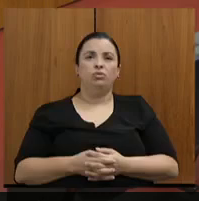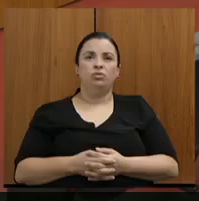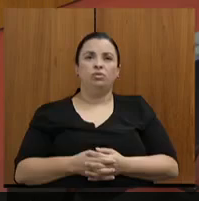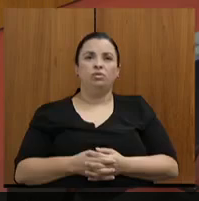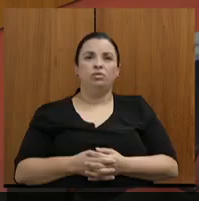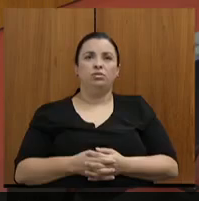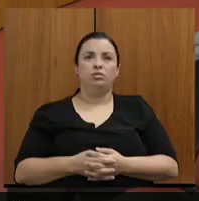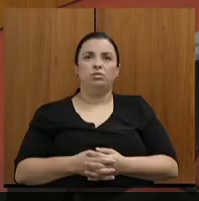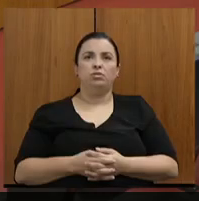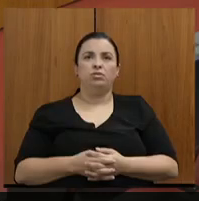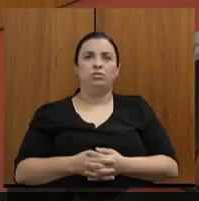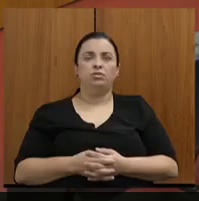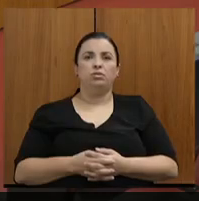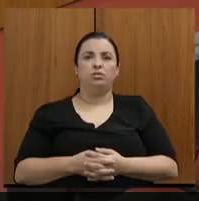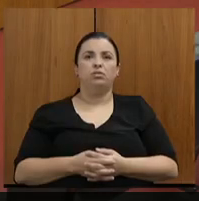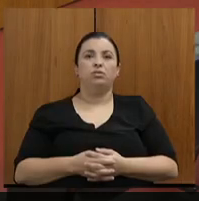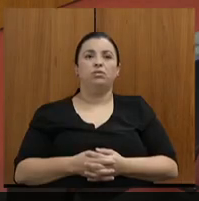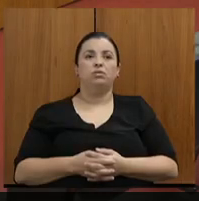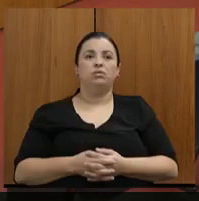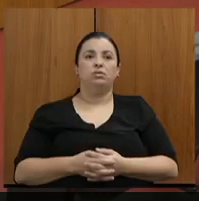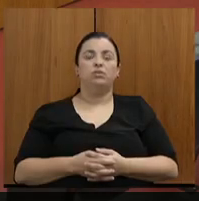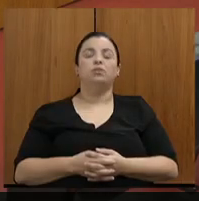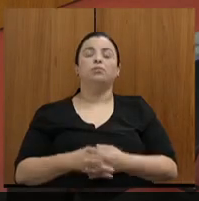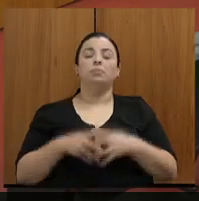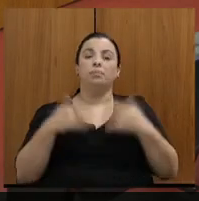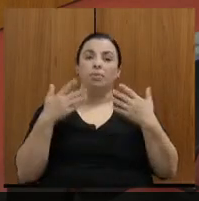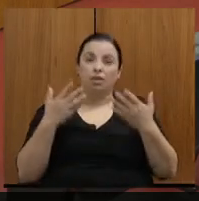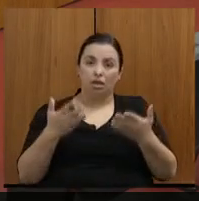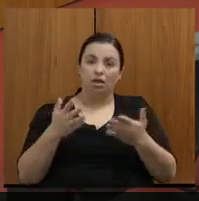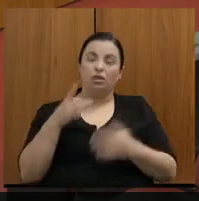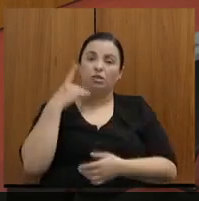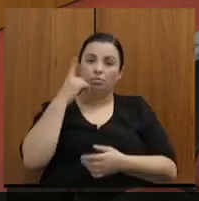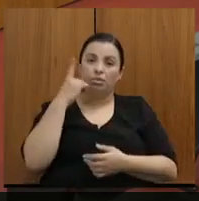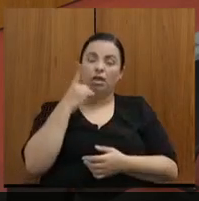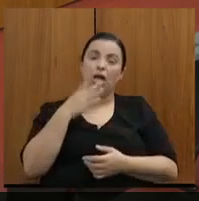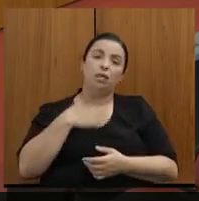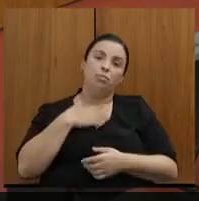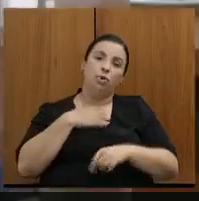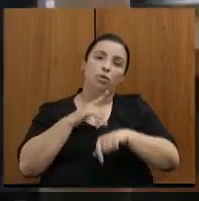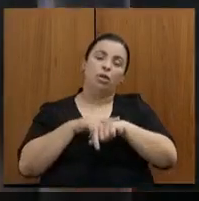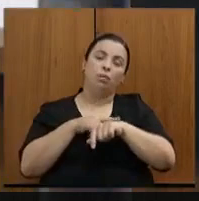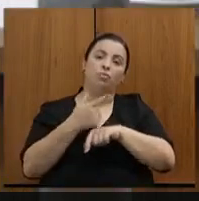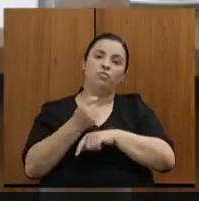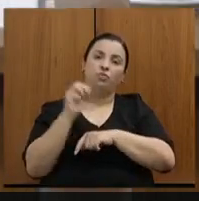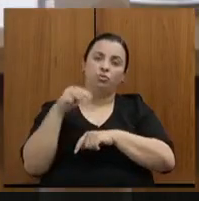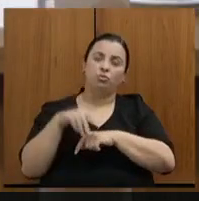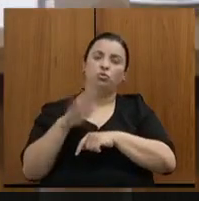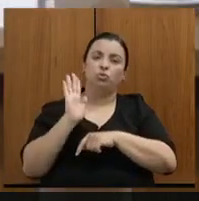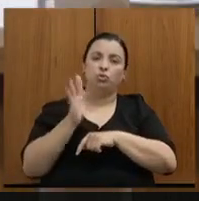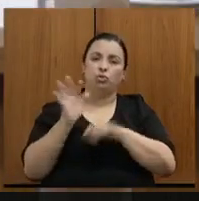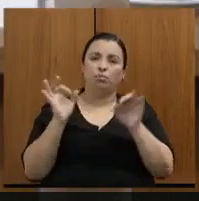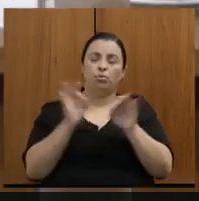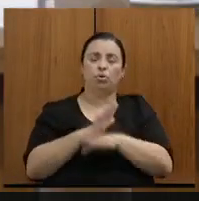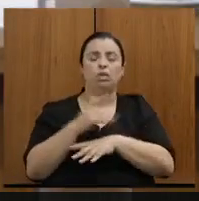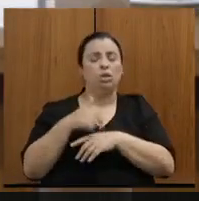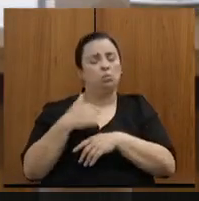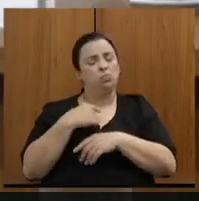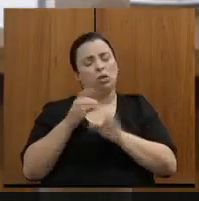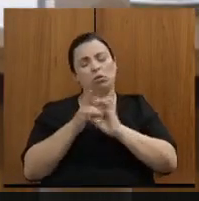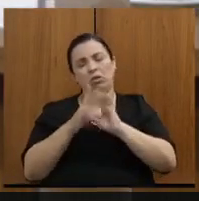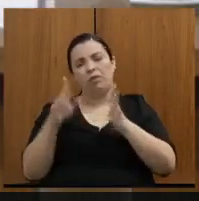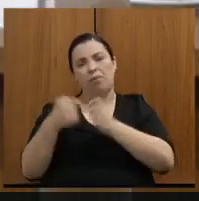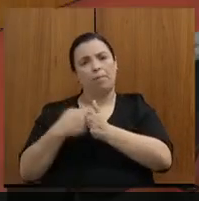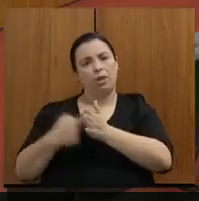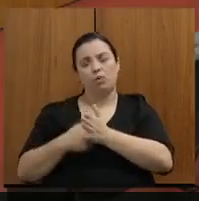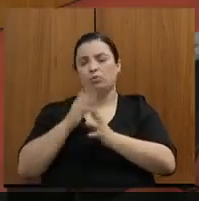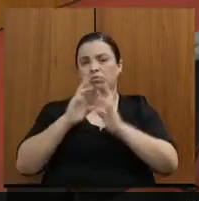Mas é isso, deputado, eu vou encerrar, acho que meus 20 minutos já ultrapassaram, e estou à disposição dos senhores para que se vier necessário.